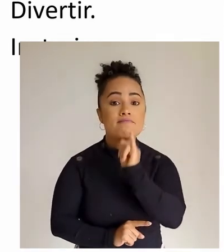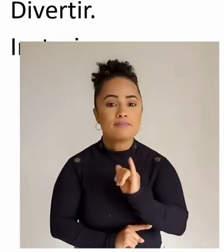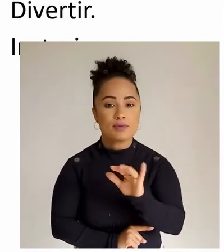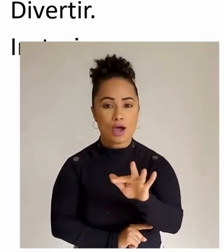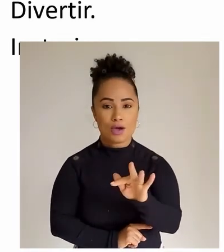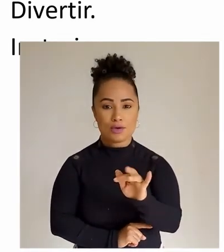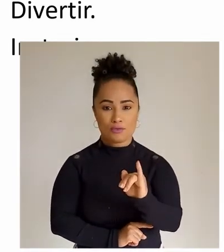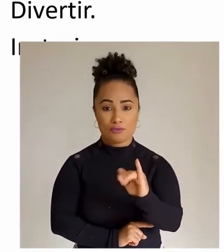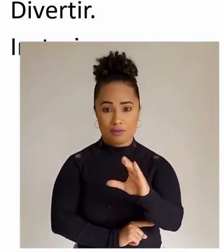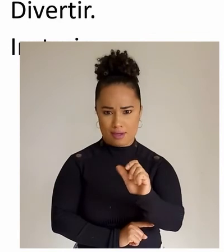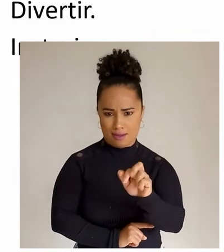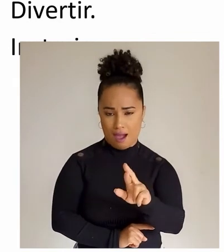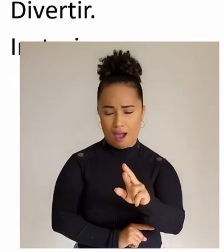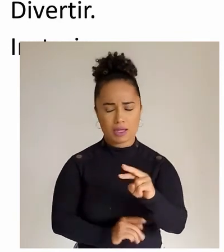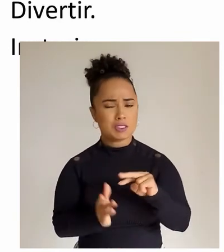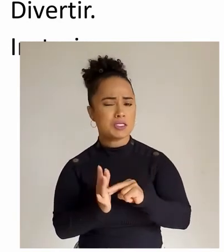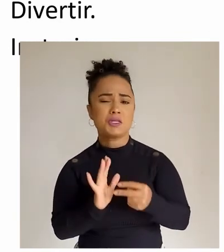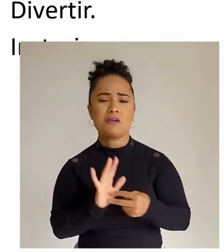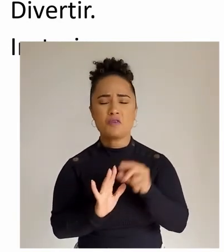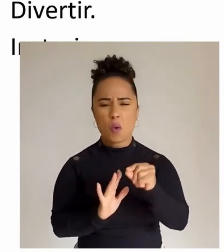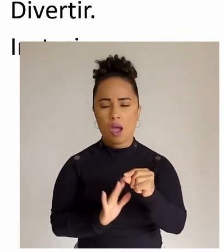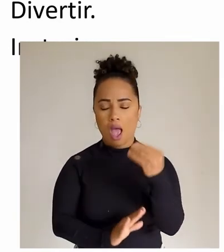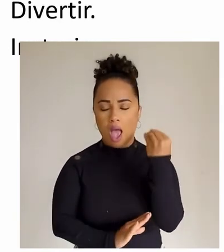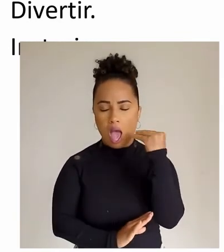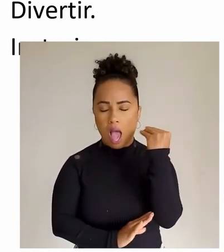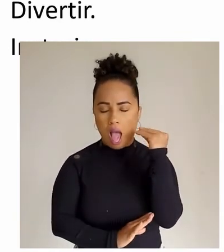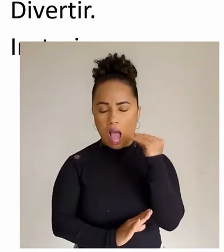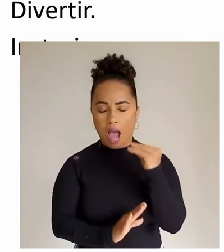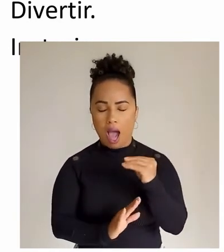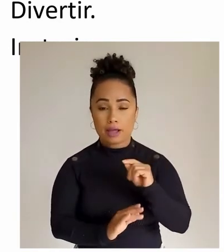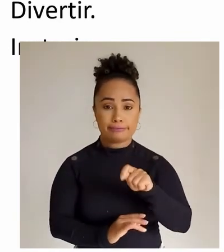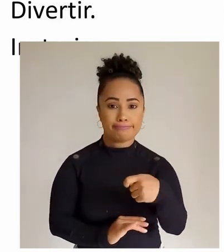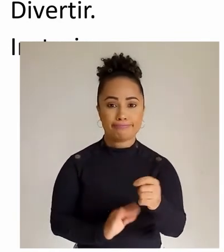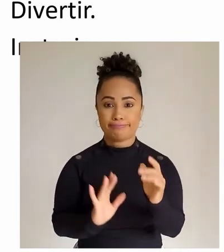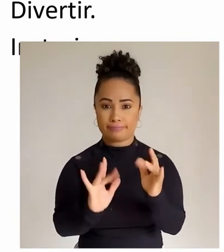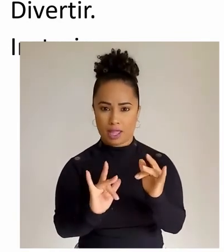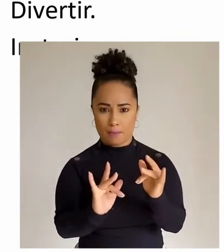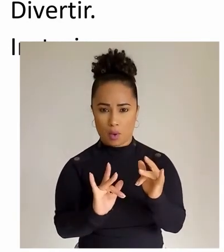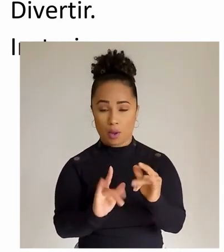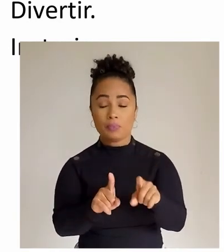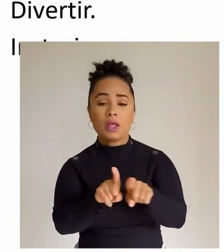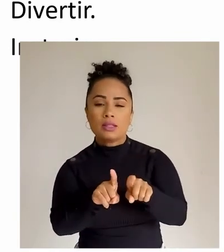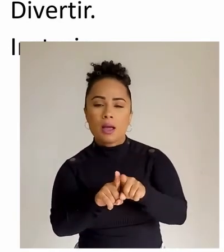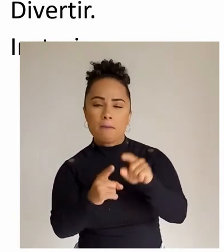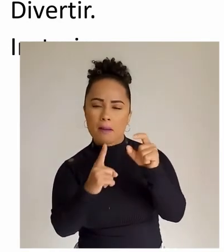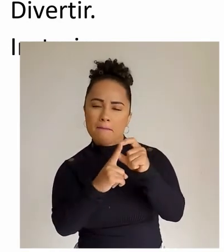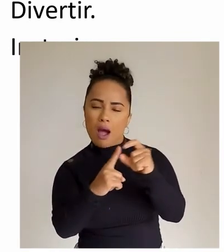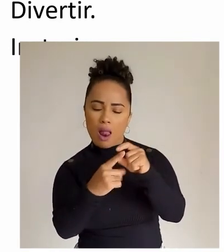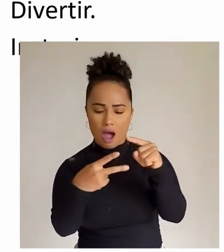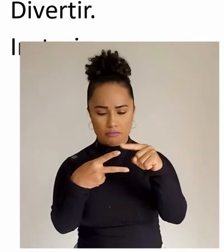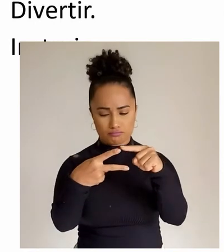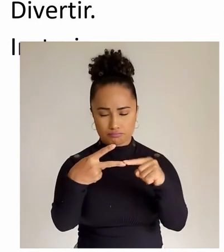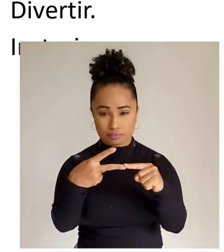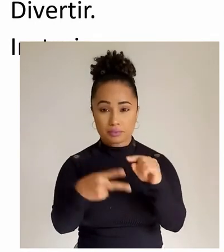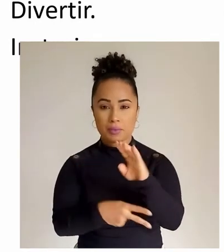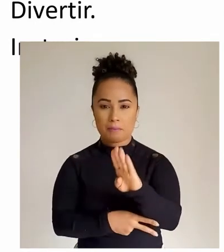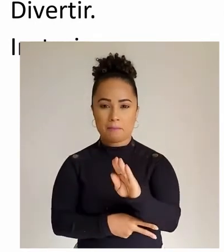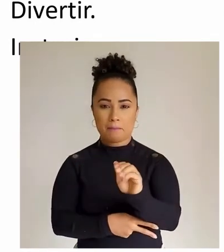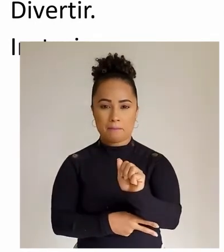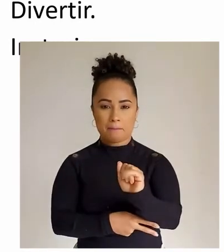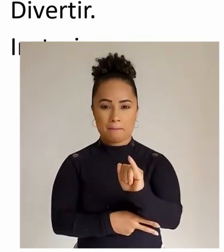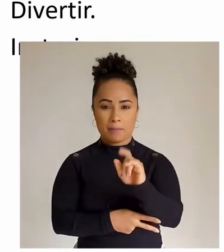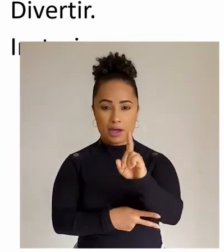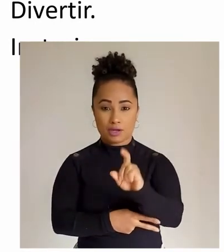virou trocar carícias sem compromisso de namoro. Expressões usadas na internet, como baixar e